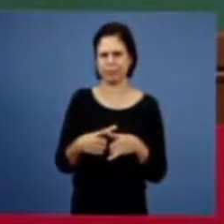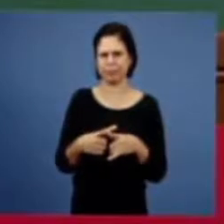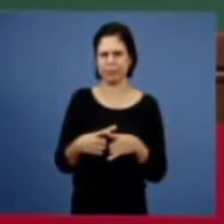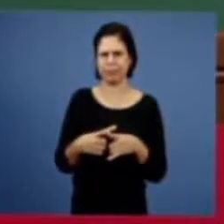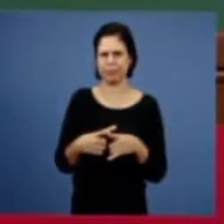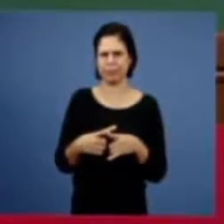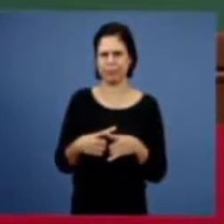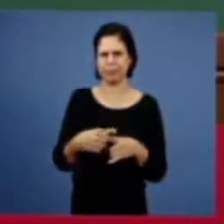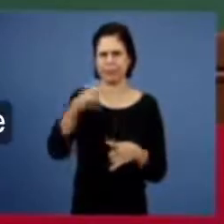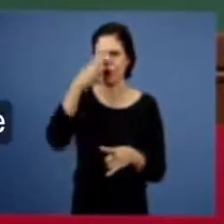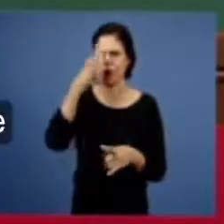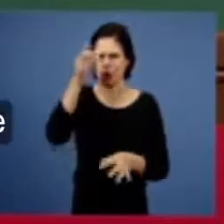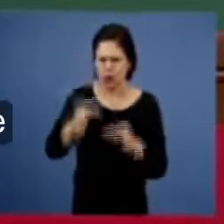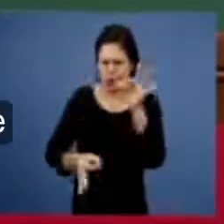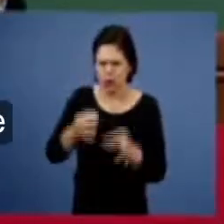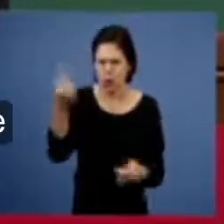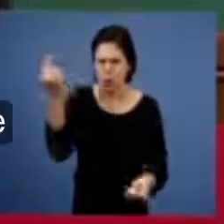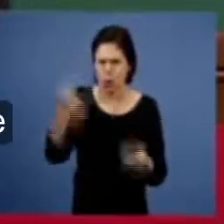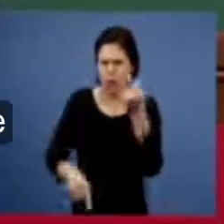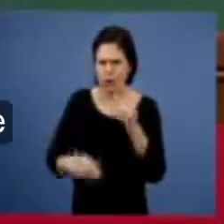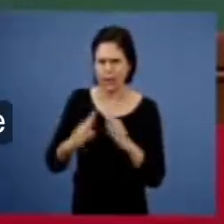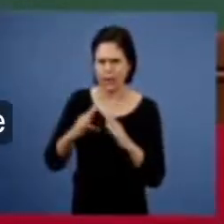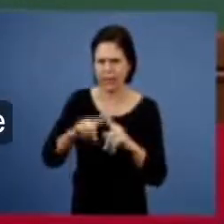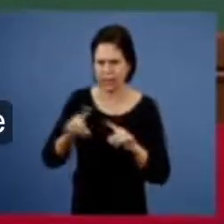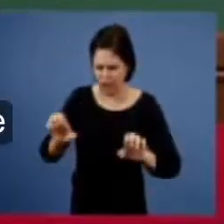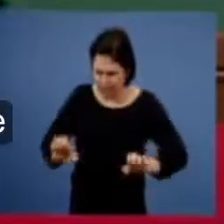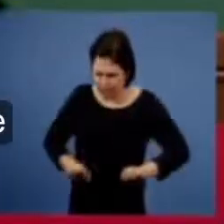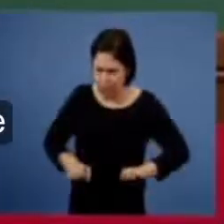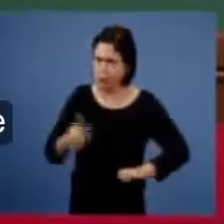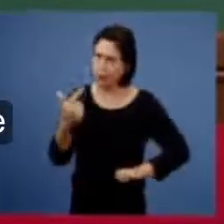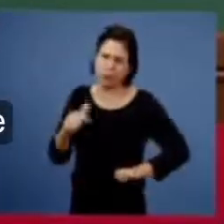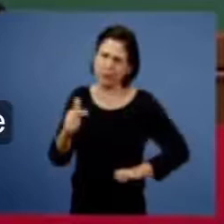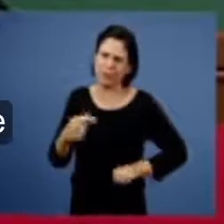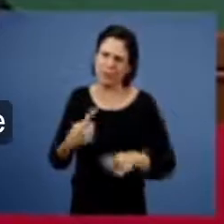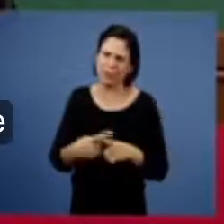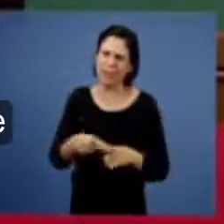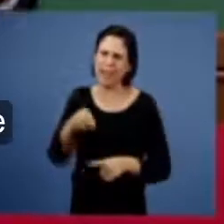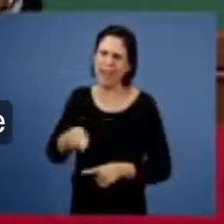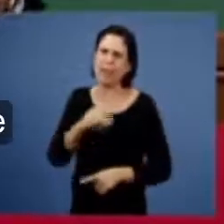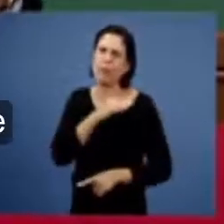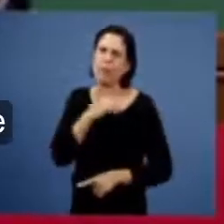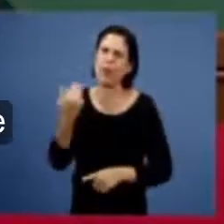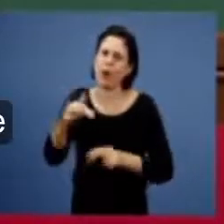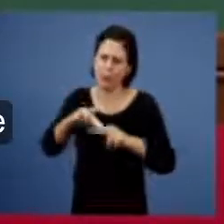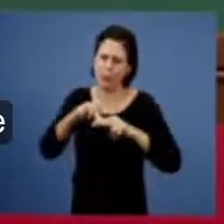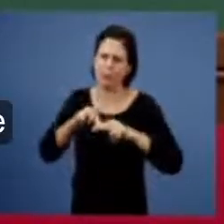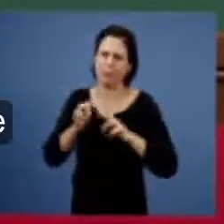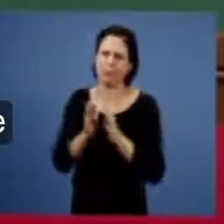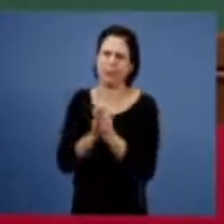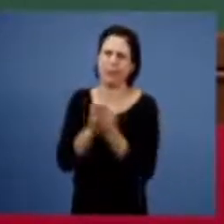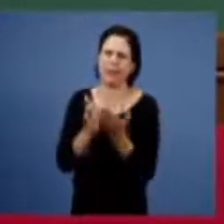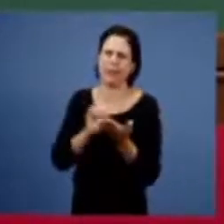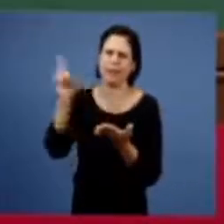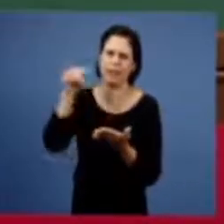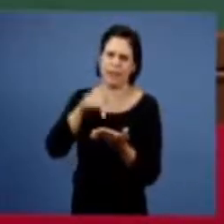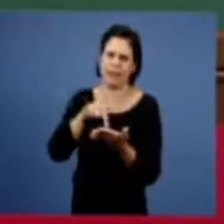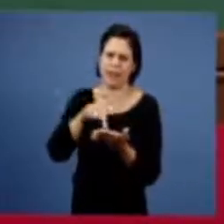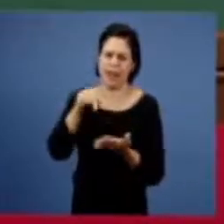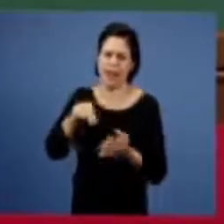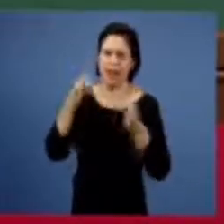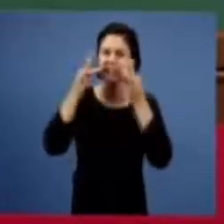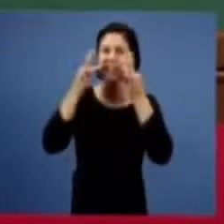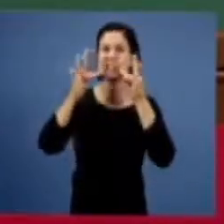a igreja de Esmirna porque ela morreu pela palavra ela deu